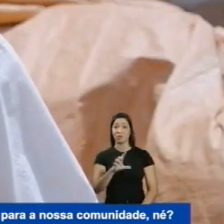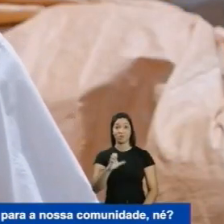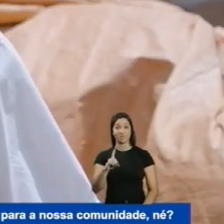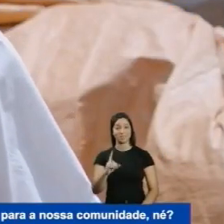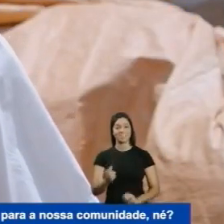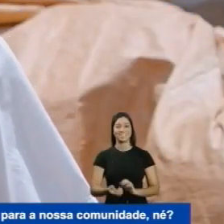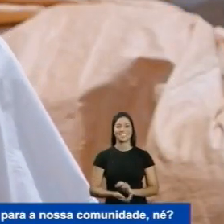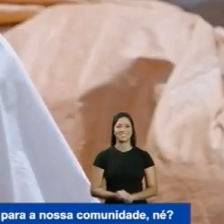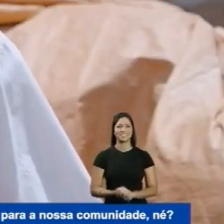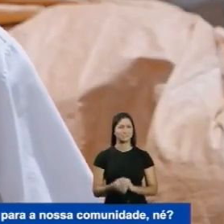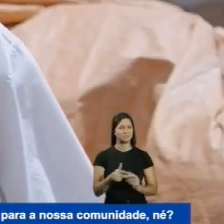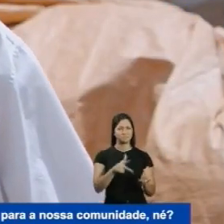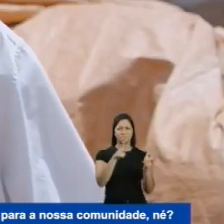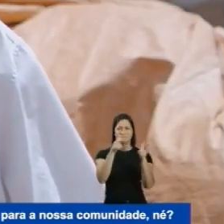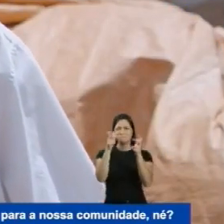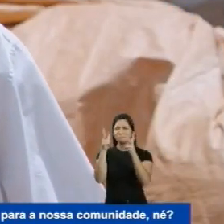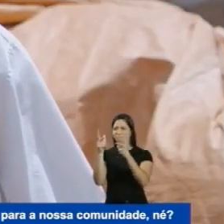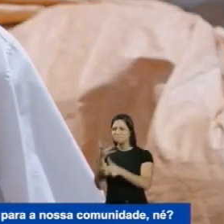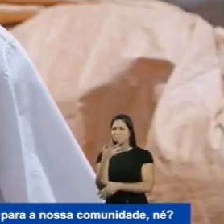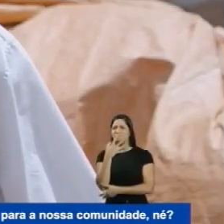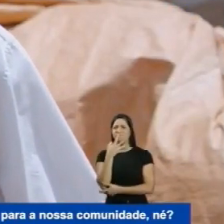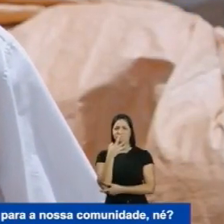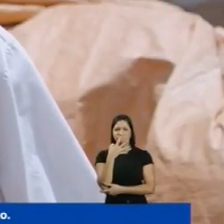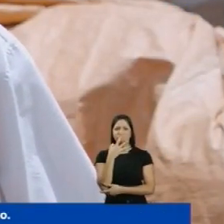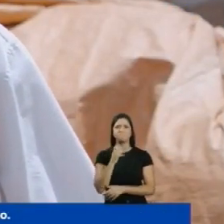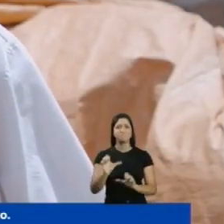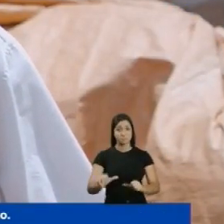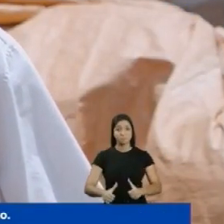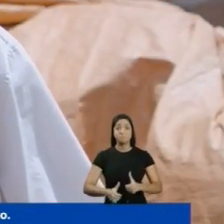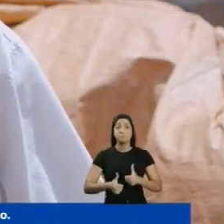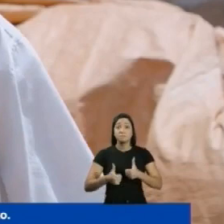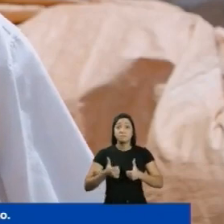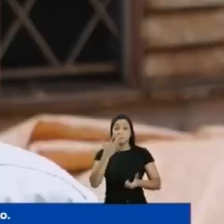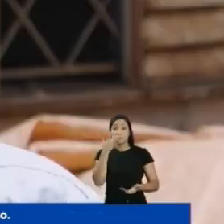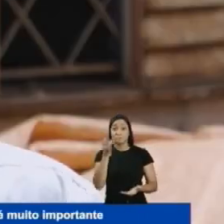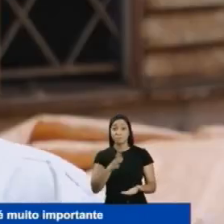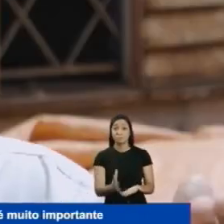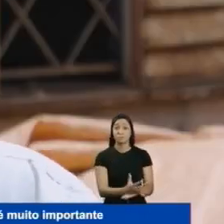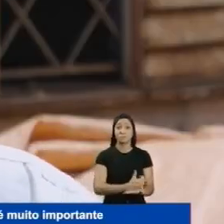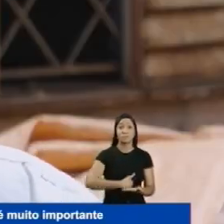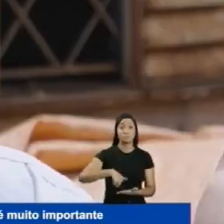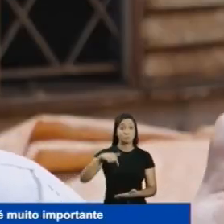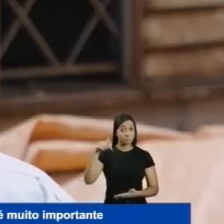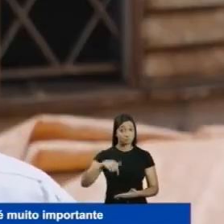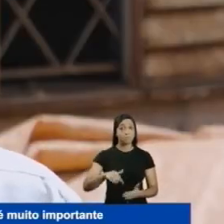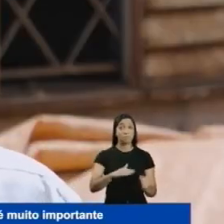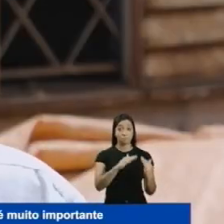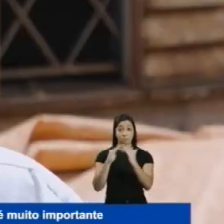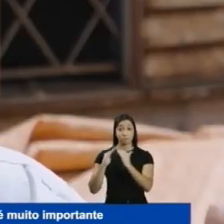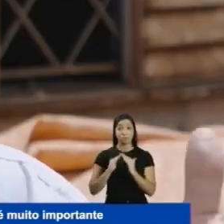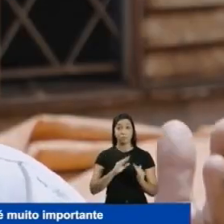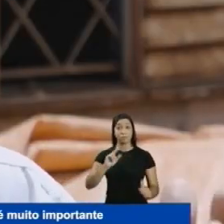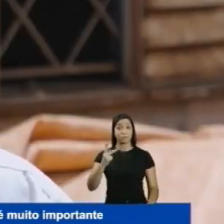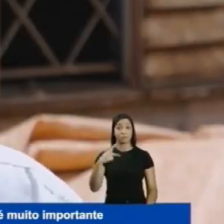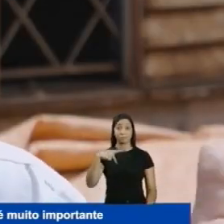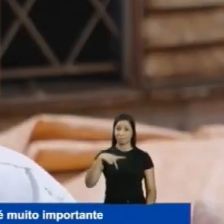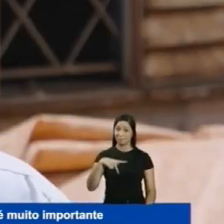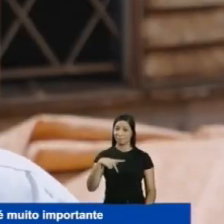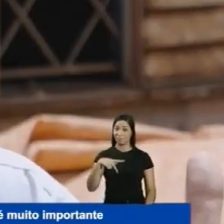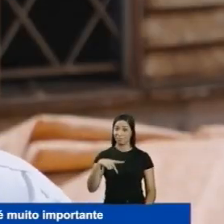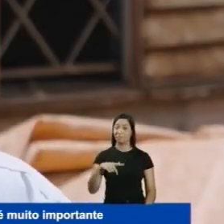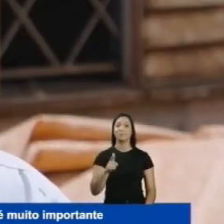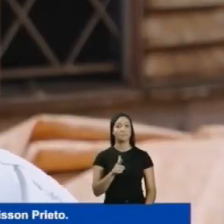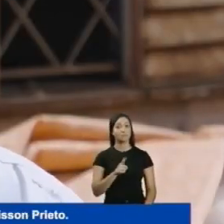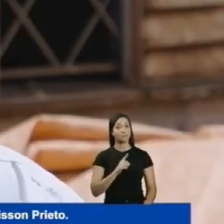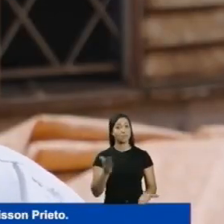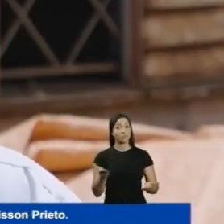trouxe a coleta de lixo para a nossa comunidade Nosso bairro Elis São Pietro Nós temos hoje a iluminação de LED Que é muito importante para